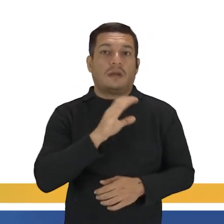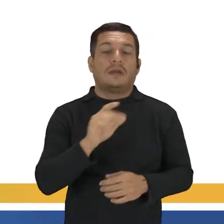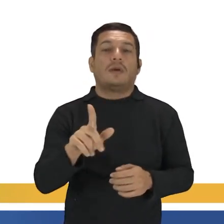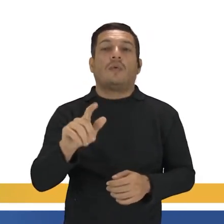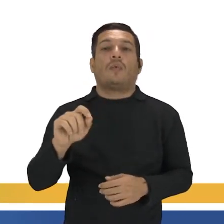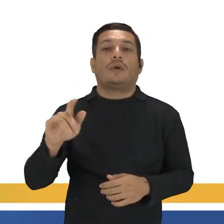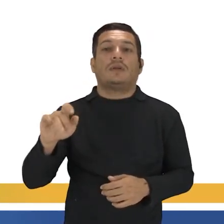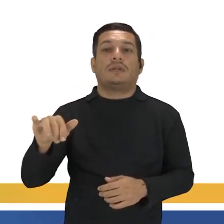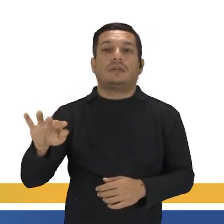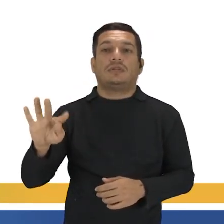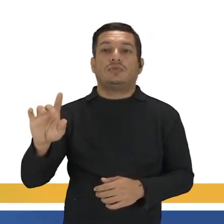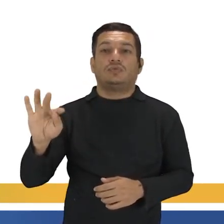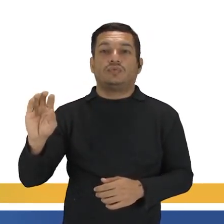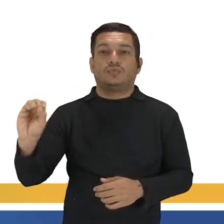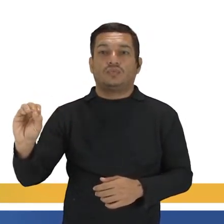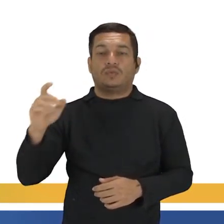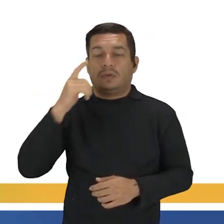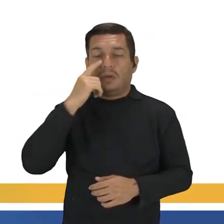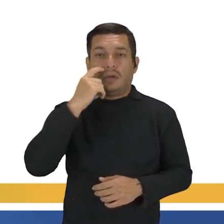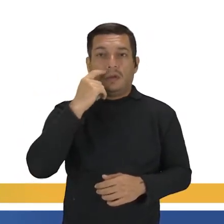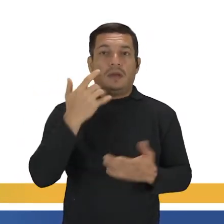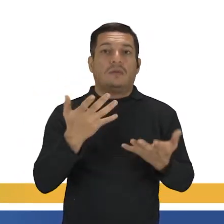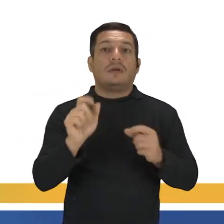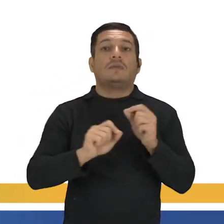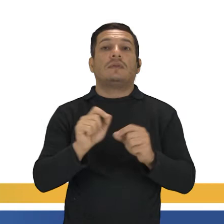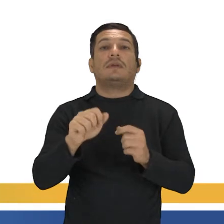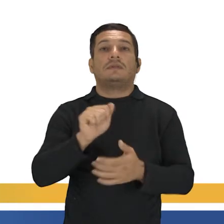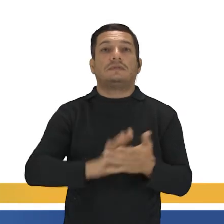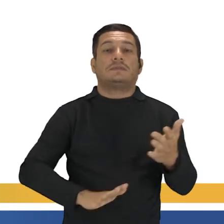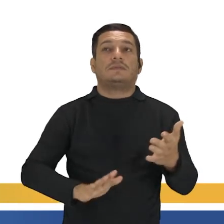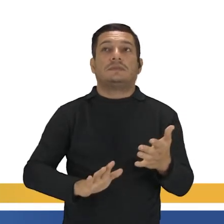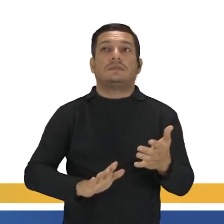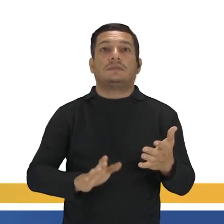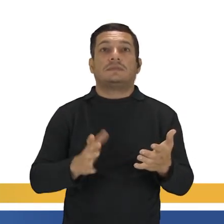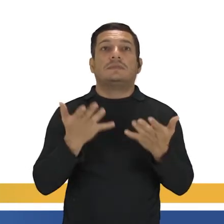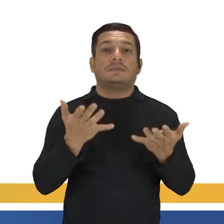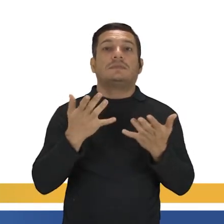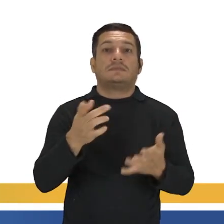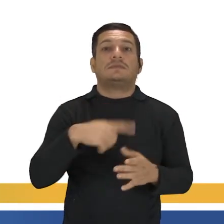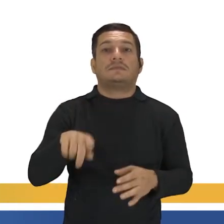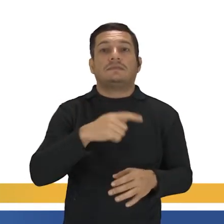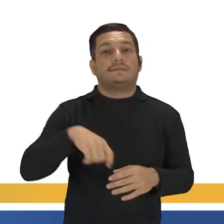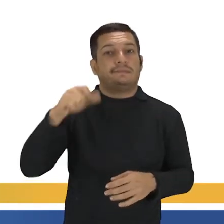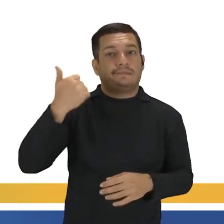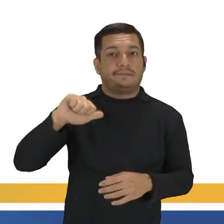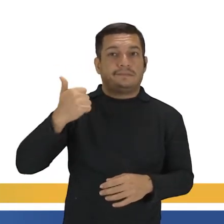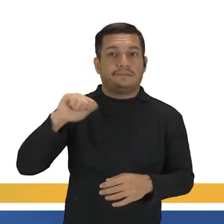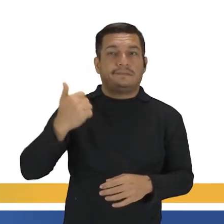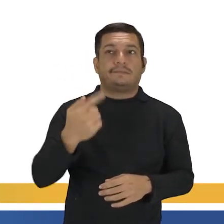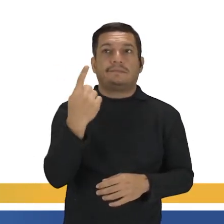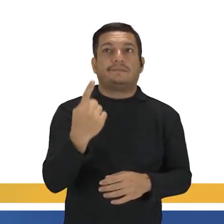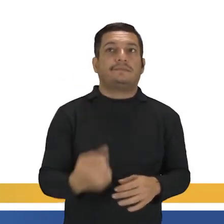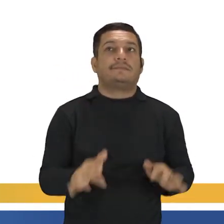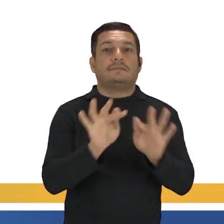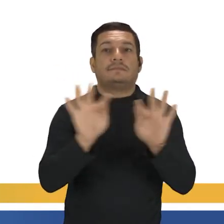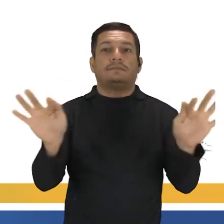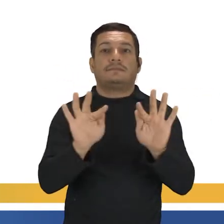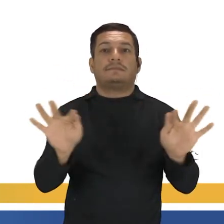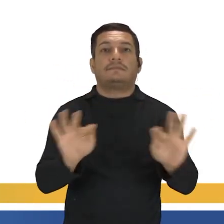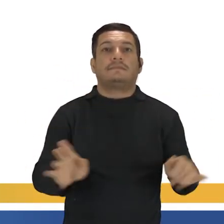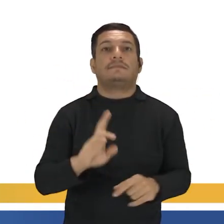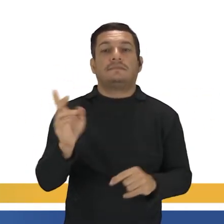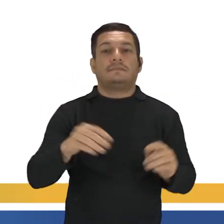going to. O que que eu quero nesse exercício? Eu quero que você analise cada frase e que você